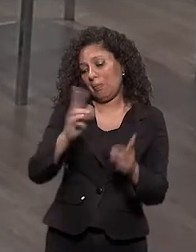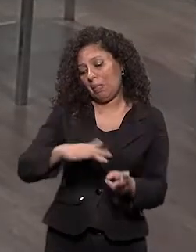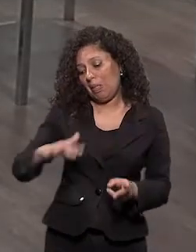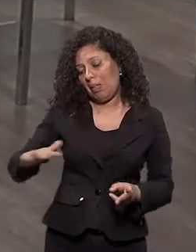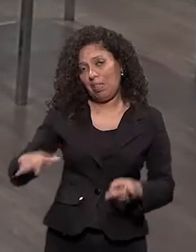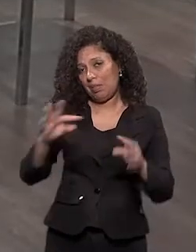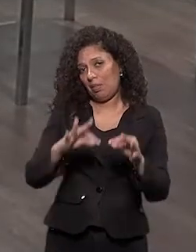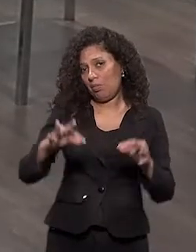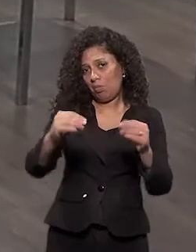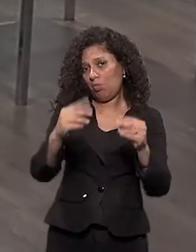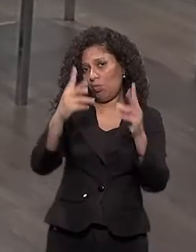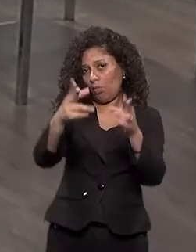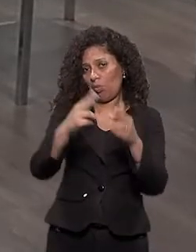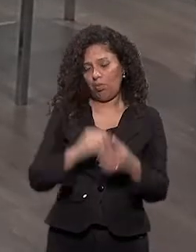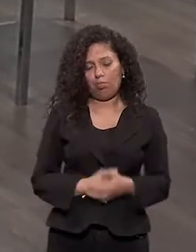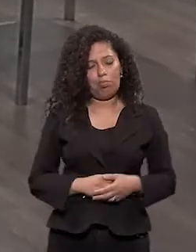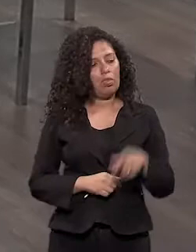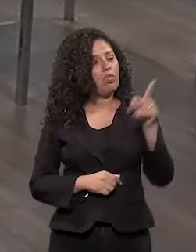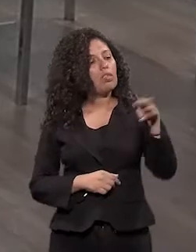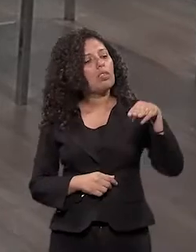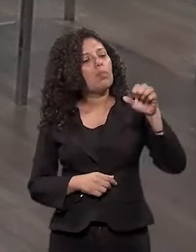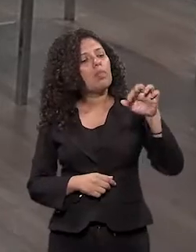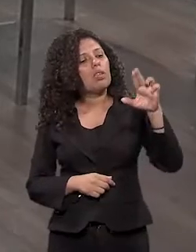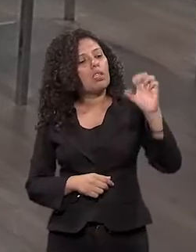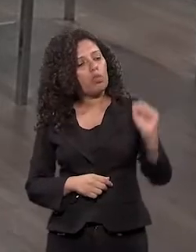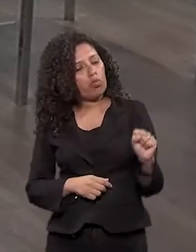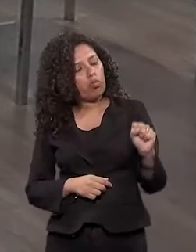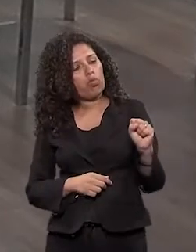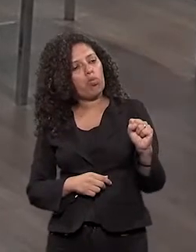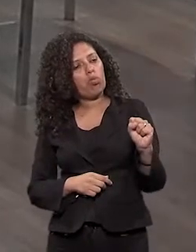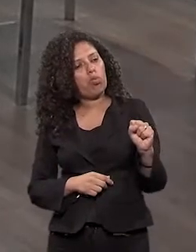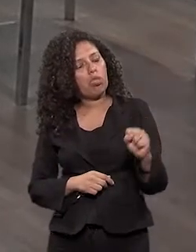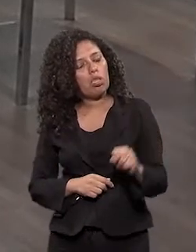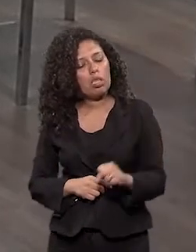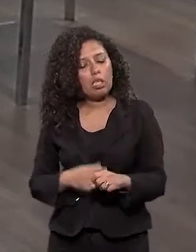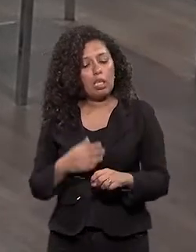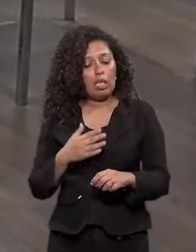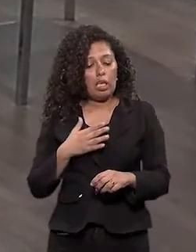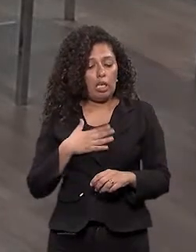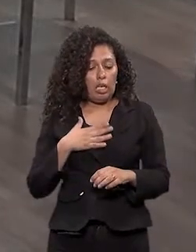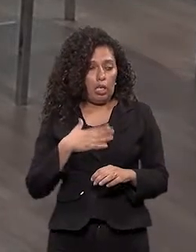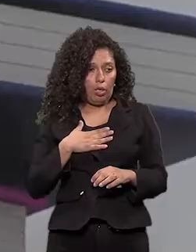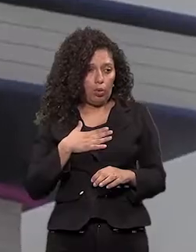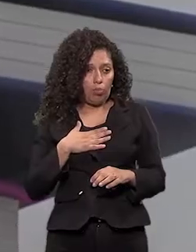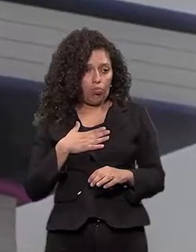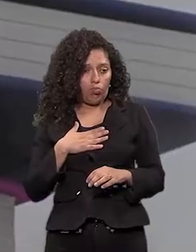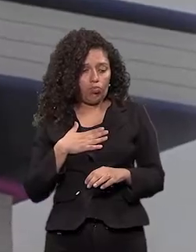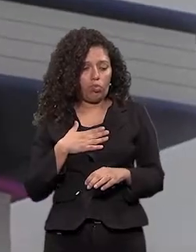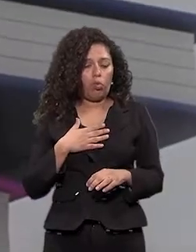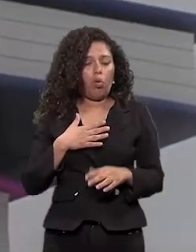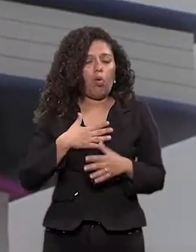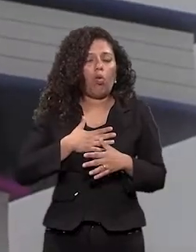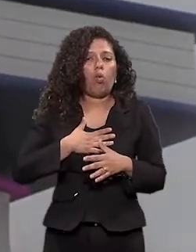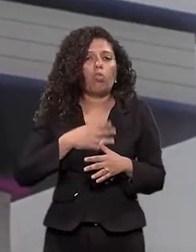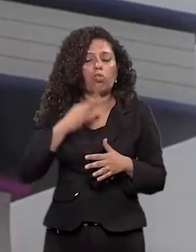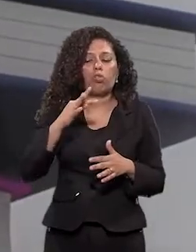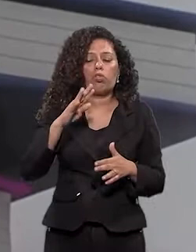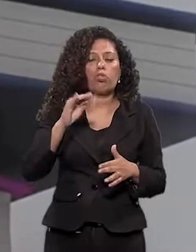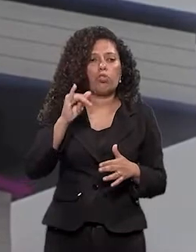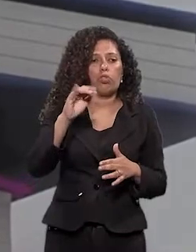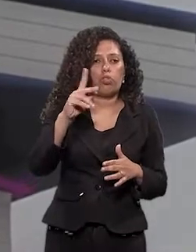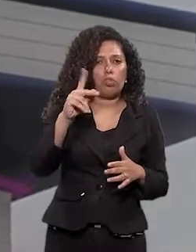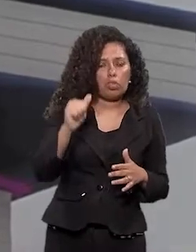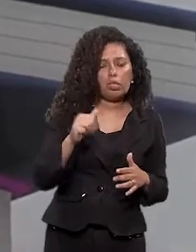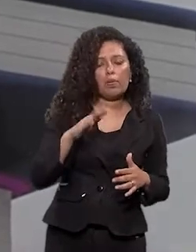criança, né? Matheus? É, eu trabalho como compositora muito ligada à trilha, mas eu trabalho num